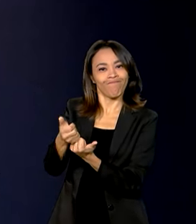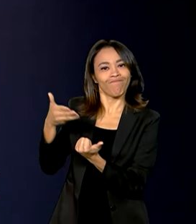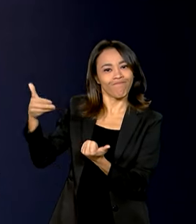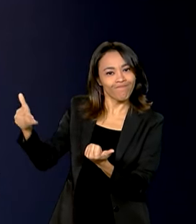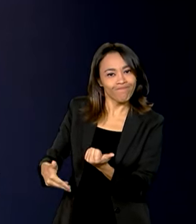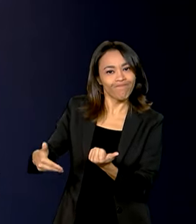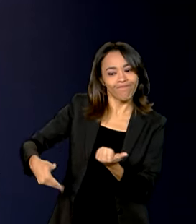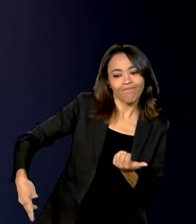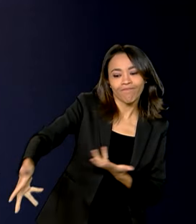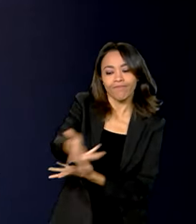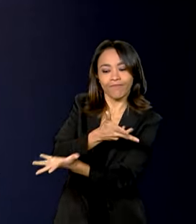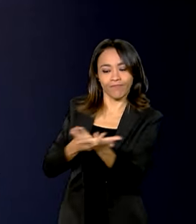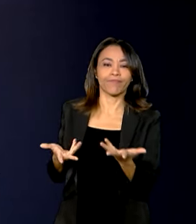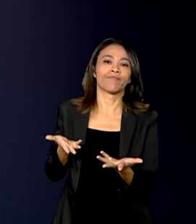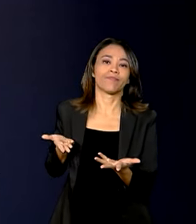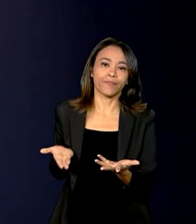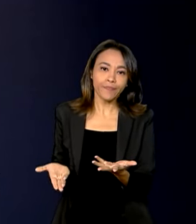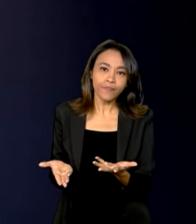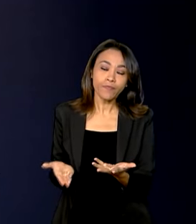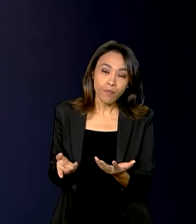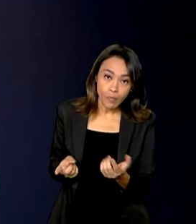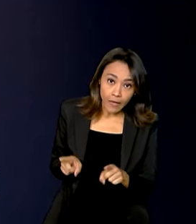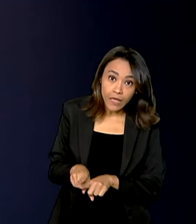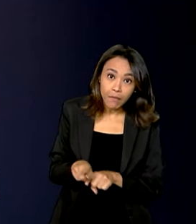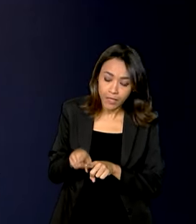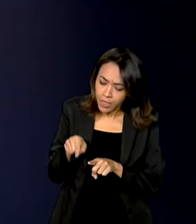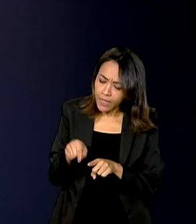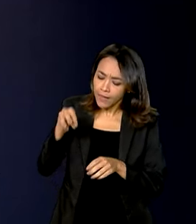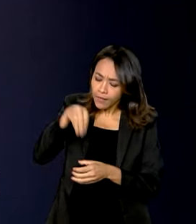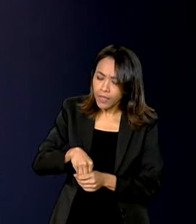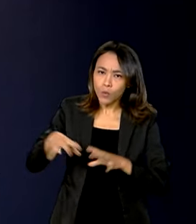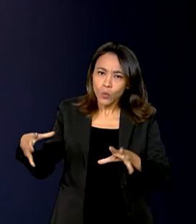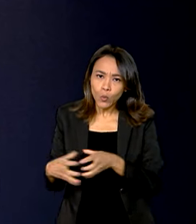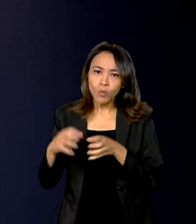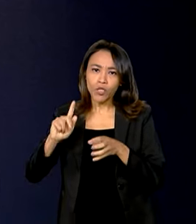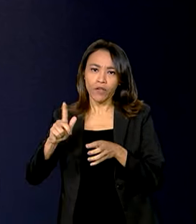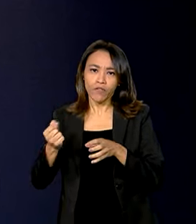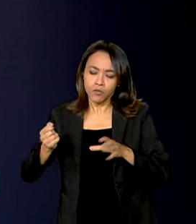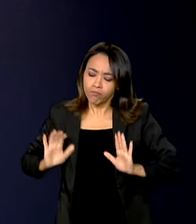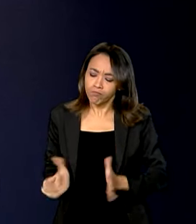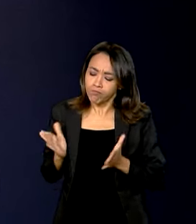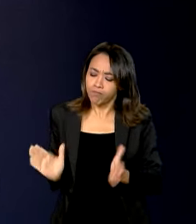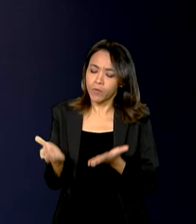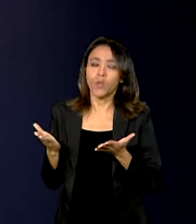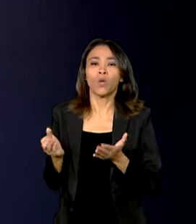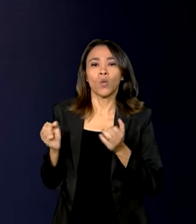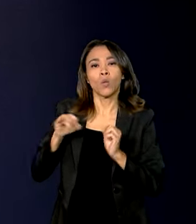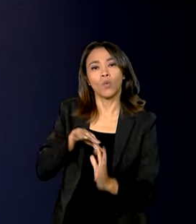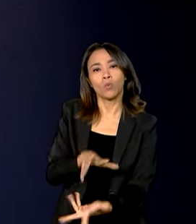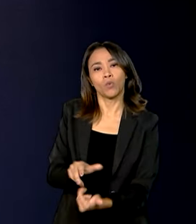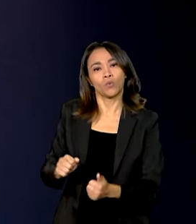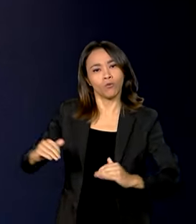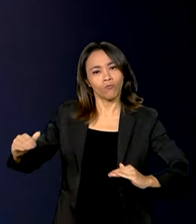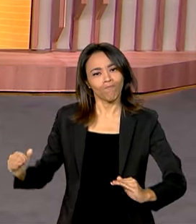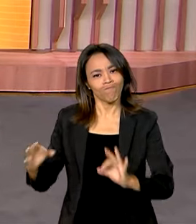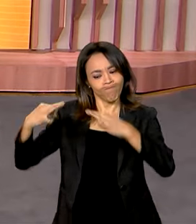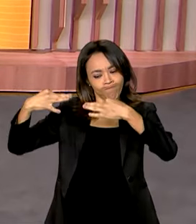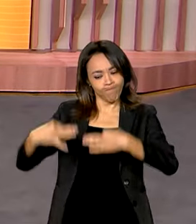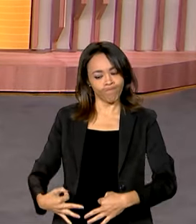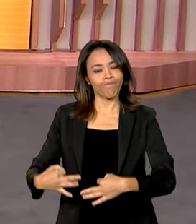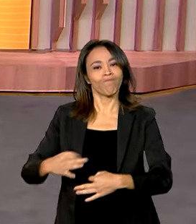entre todos nós e de promover de verdade um mundo mais justo e sustentável.